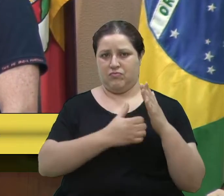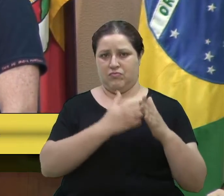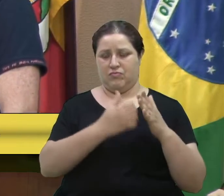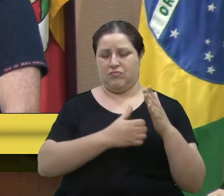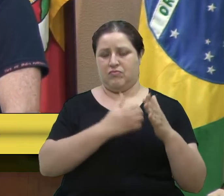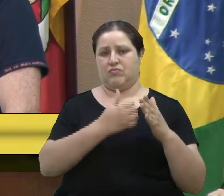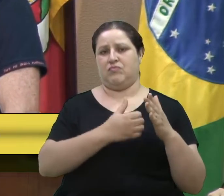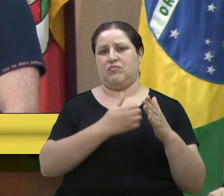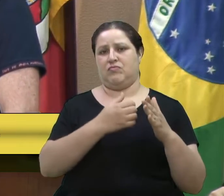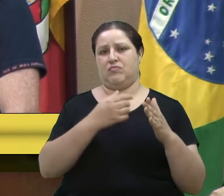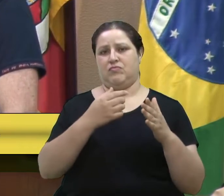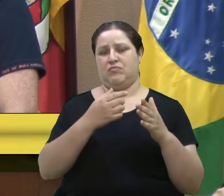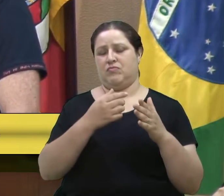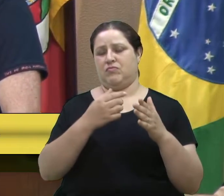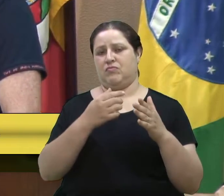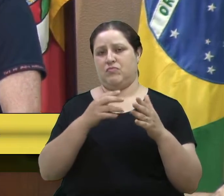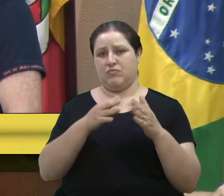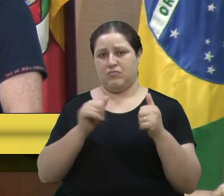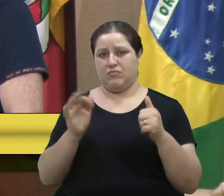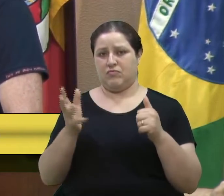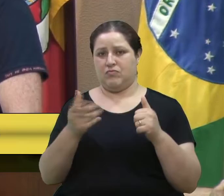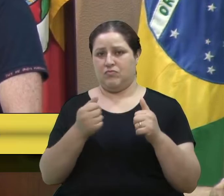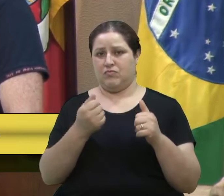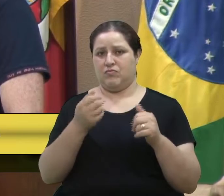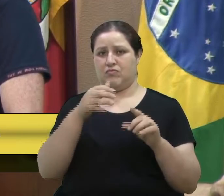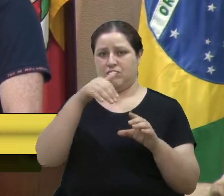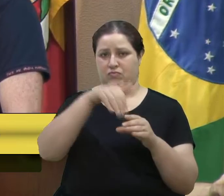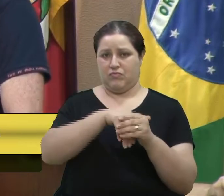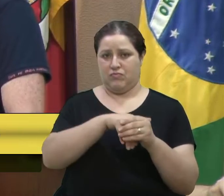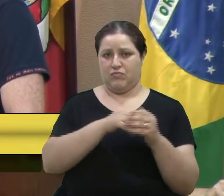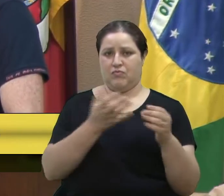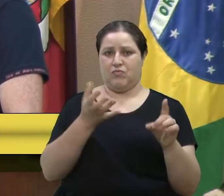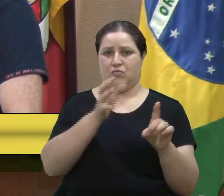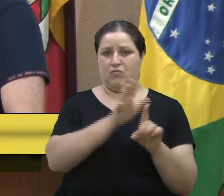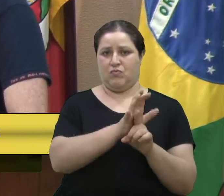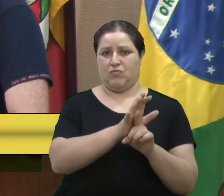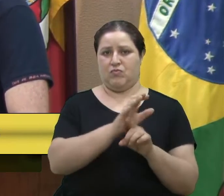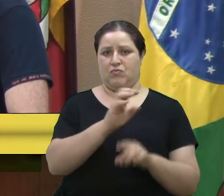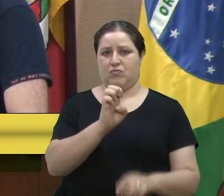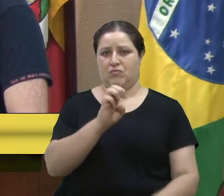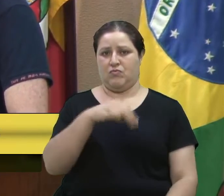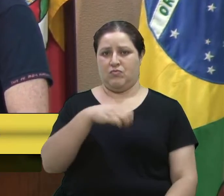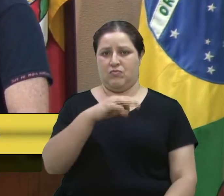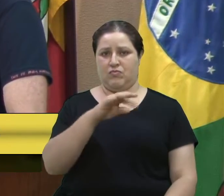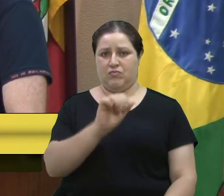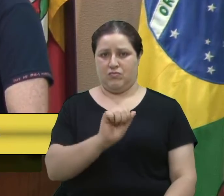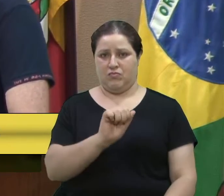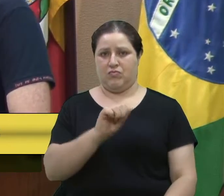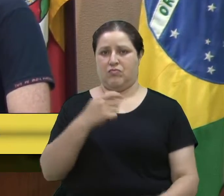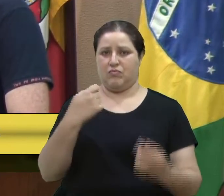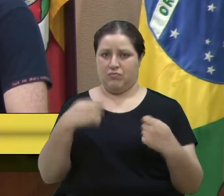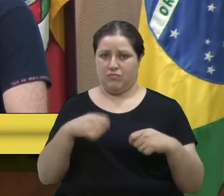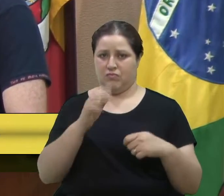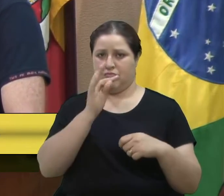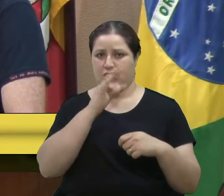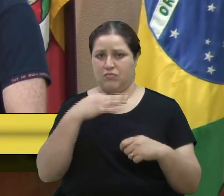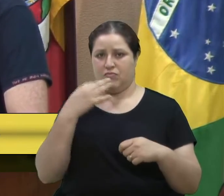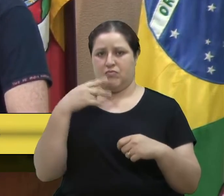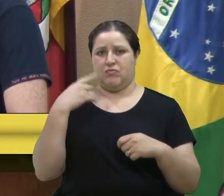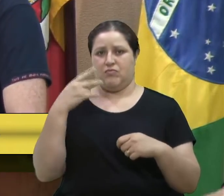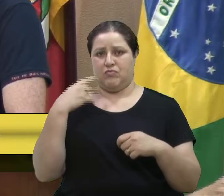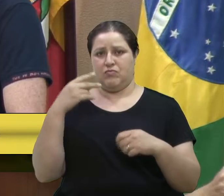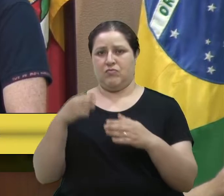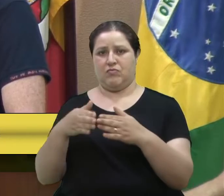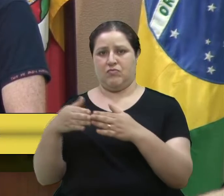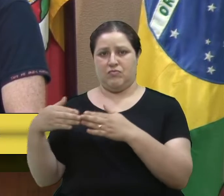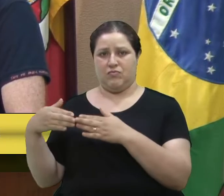digamos assim. Então, eu peço que todos votem contrários a essa emenda. Nós precisamos defender, vereadora Tati, as pessoas. Nós